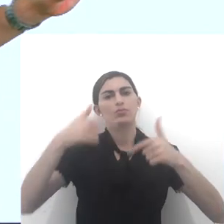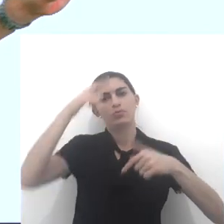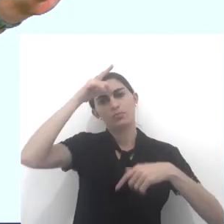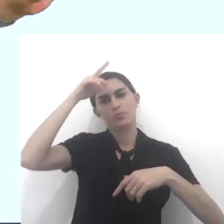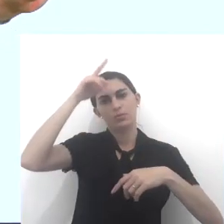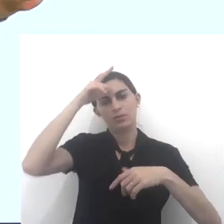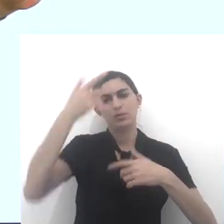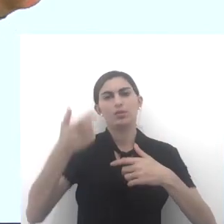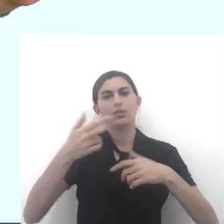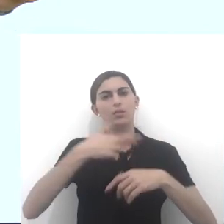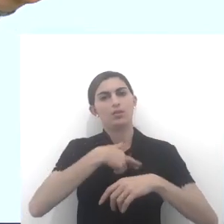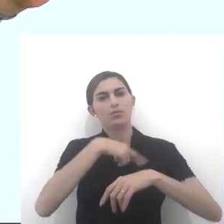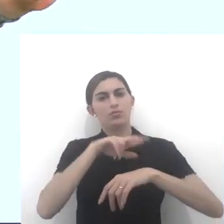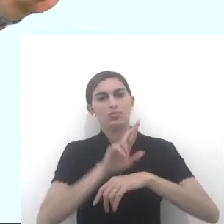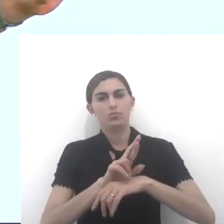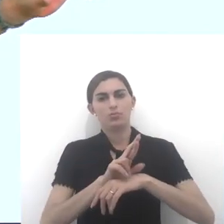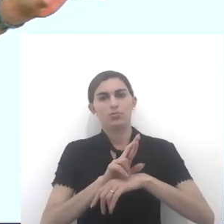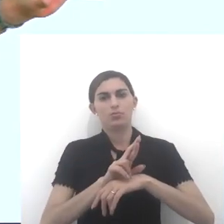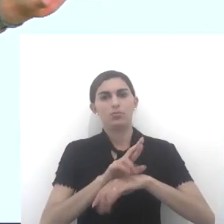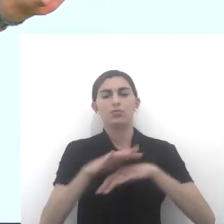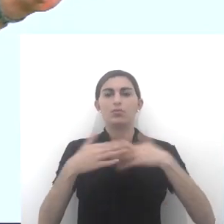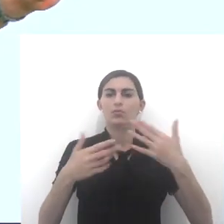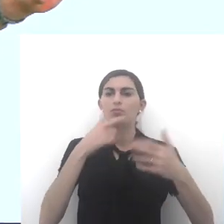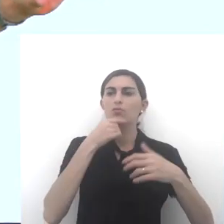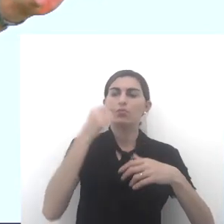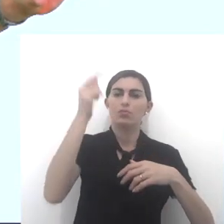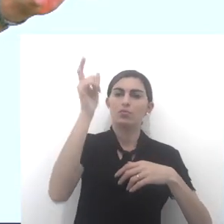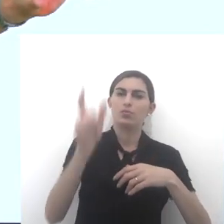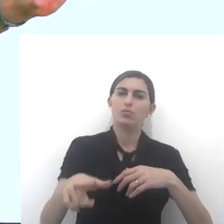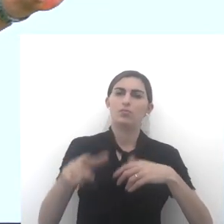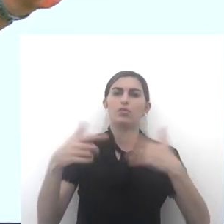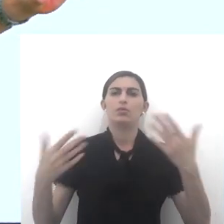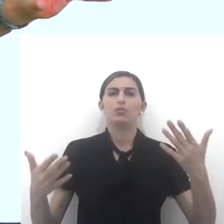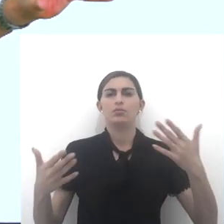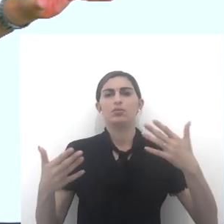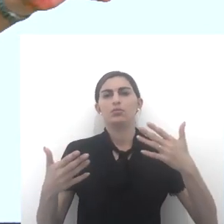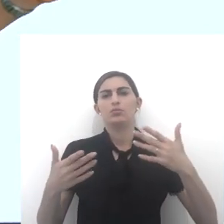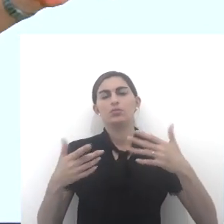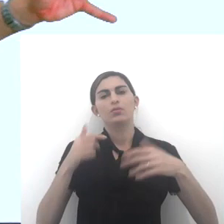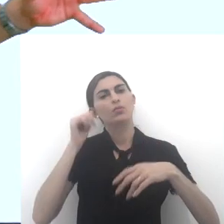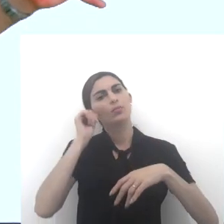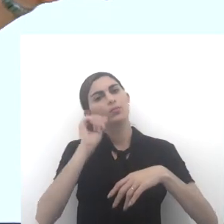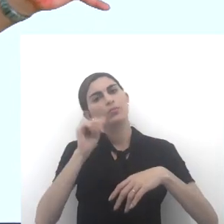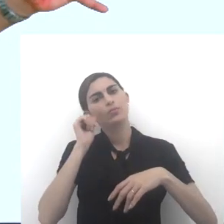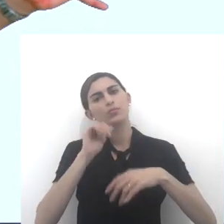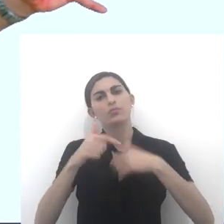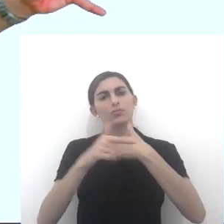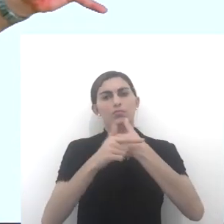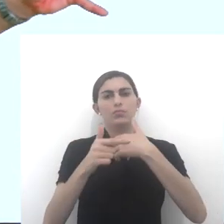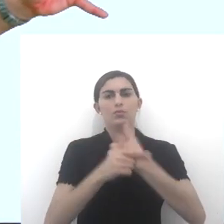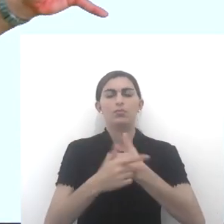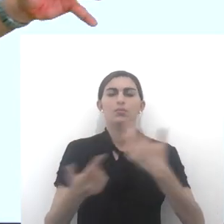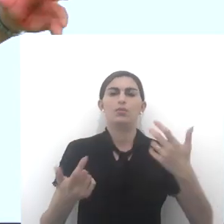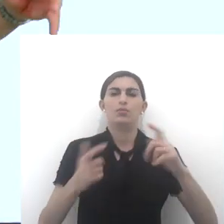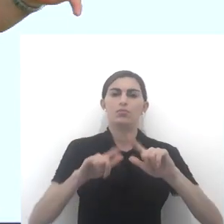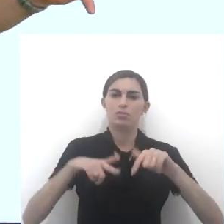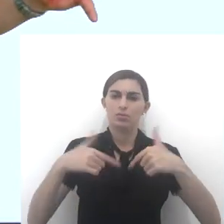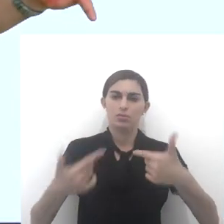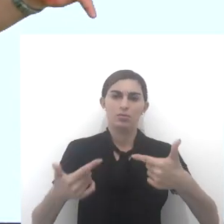a atuação do líder, do líder religioso, deste homem, que tem, deste homem, desta mulher, que tem o papel do zelo,